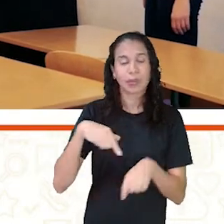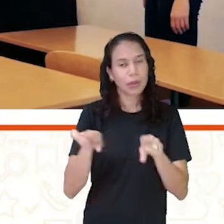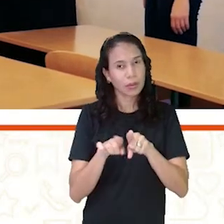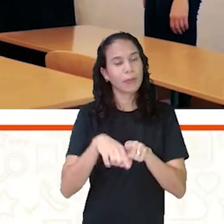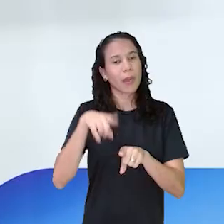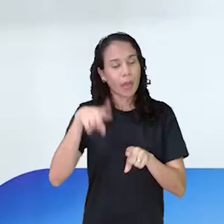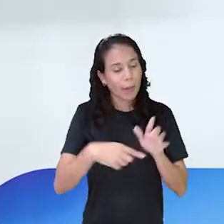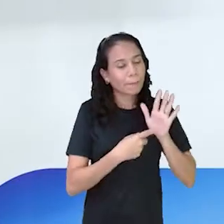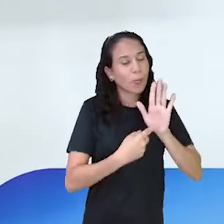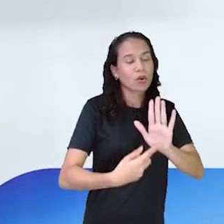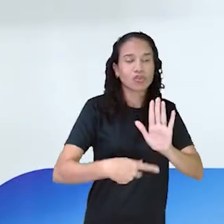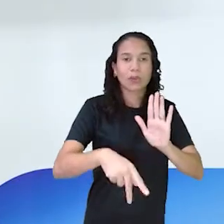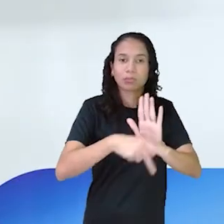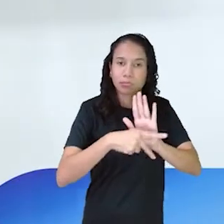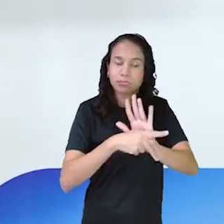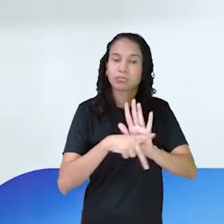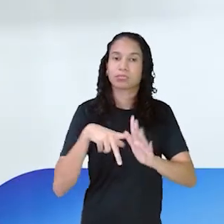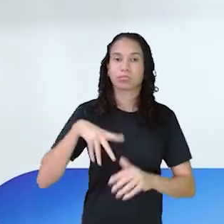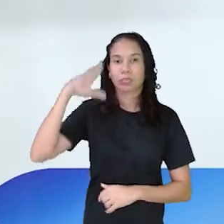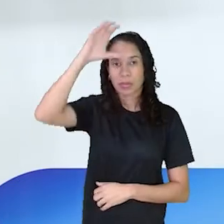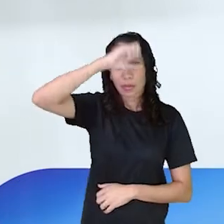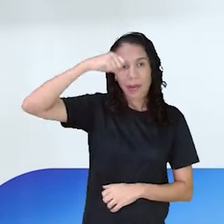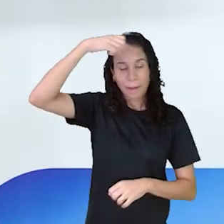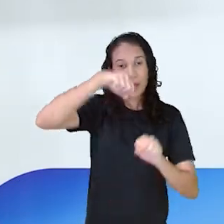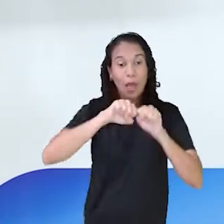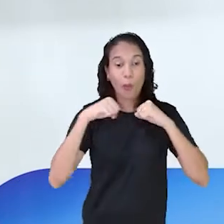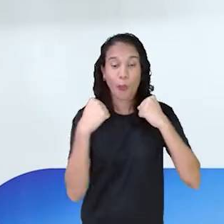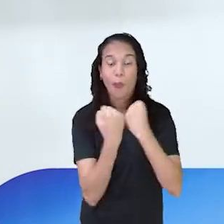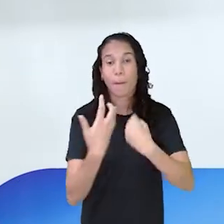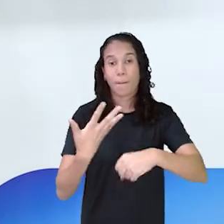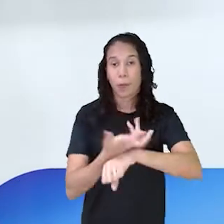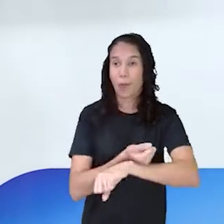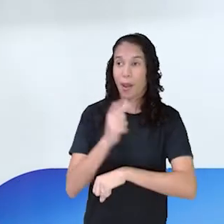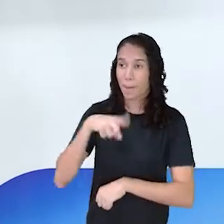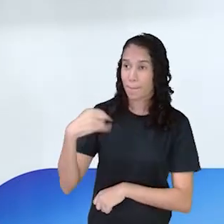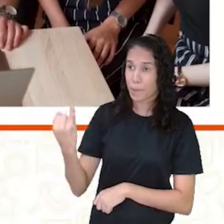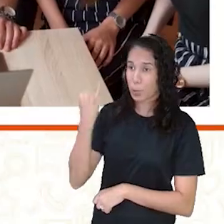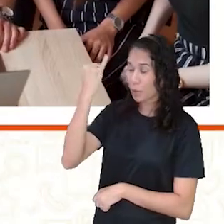demanda das aprendizagens socioemocionais. Uma demanda importante.